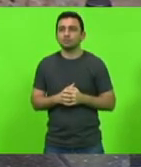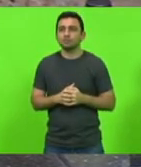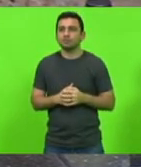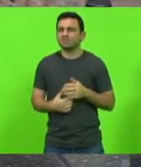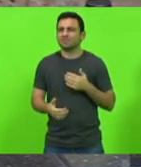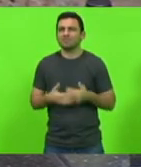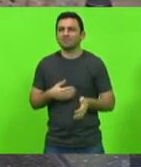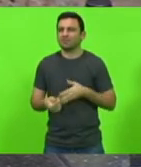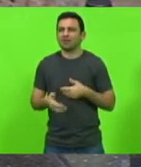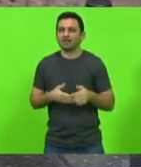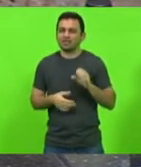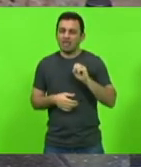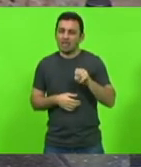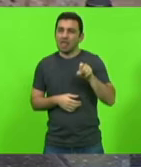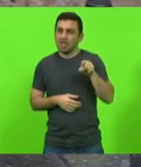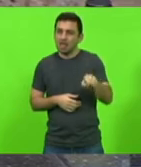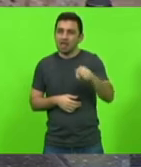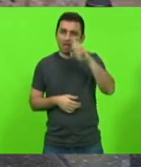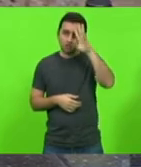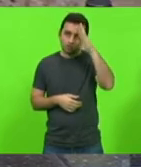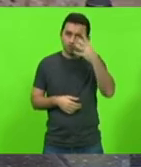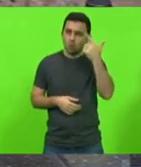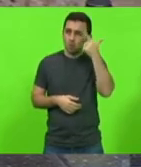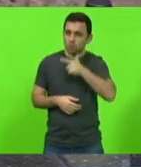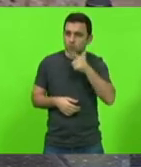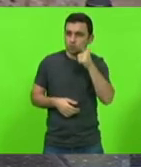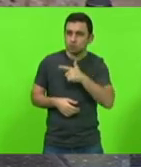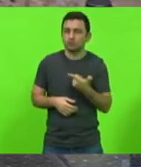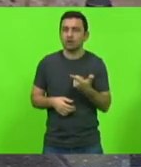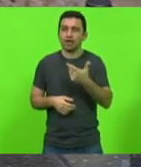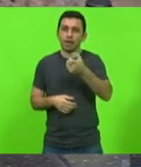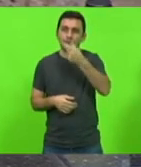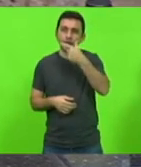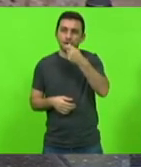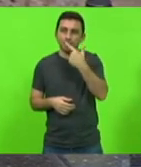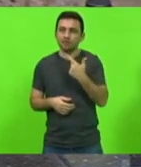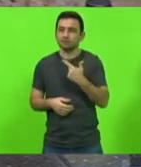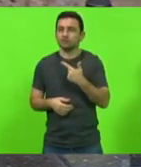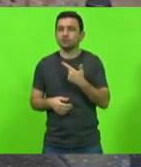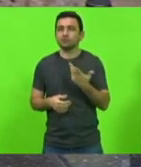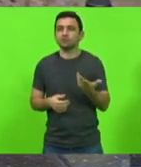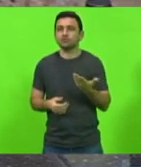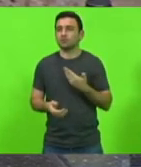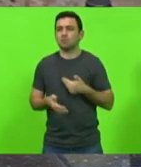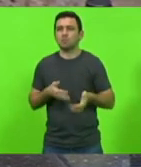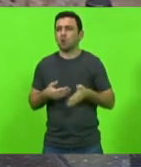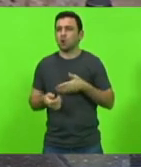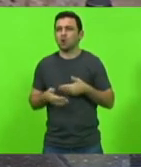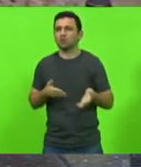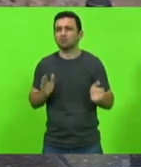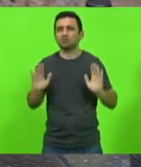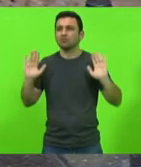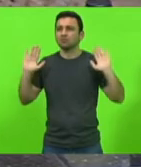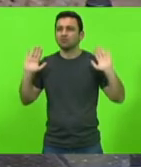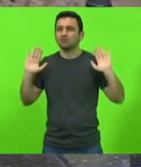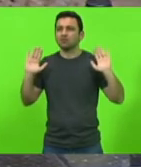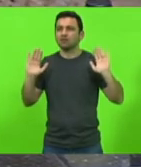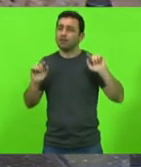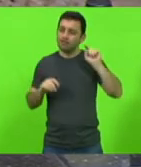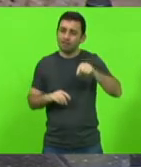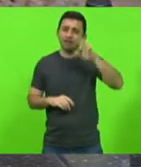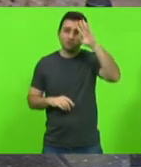se ele resolveu o problema com dipirona com ondrolona com maradona com madona não importa ele